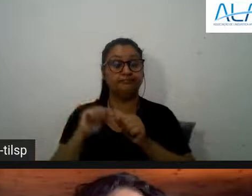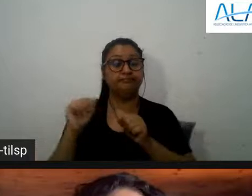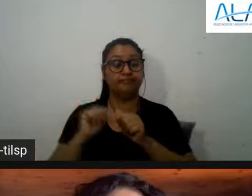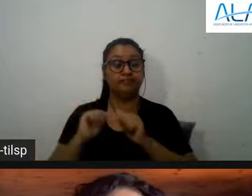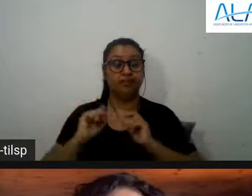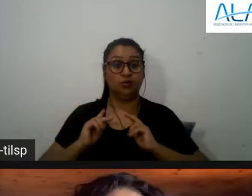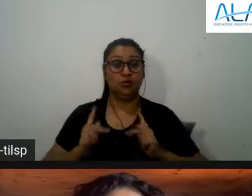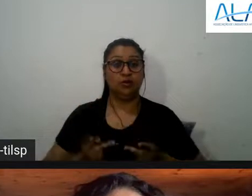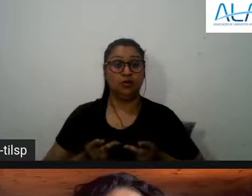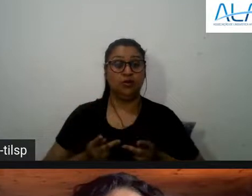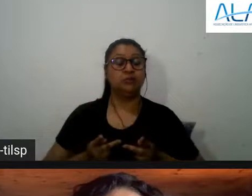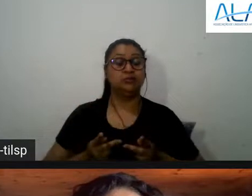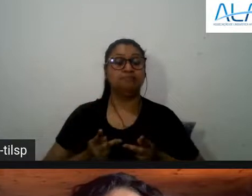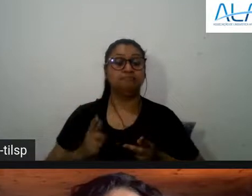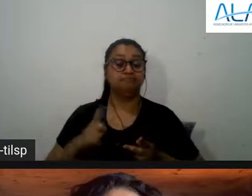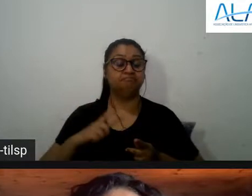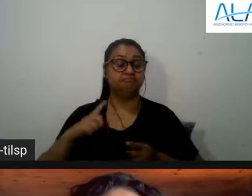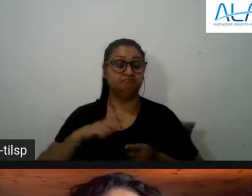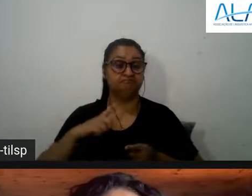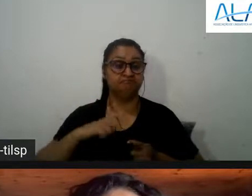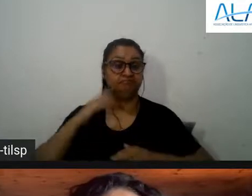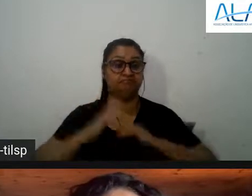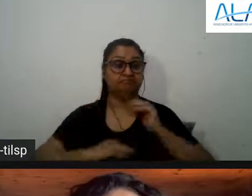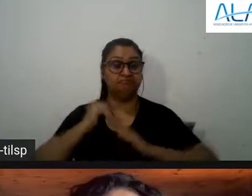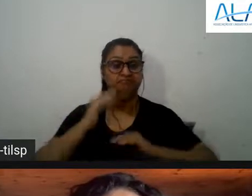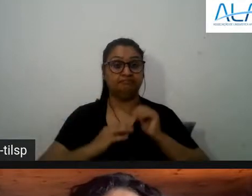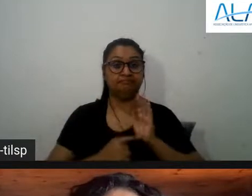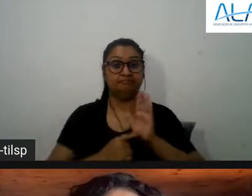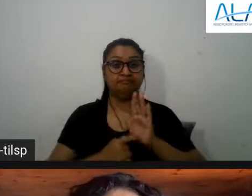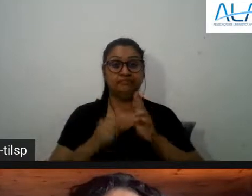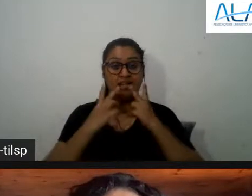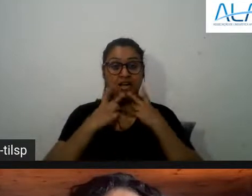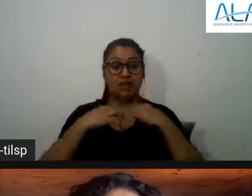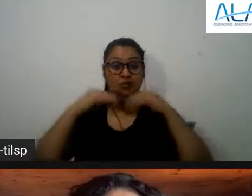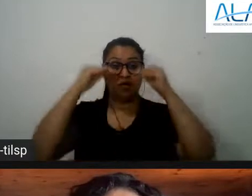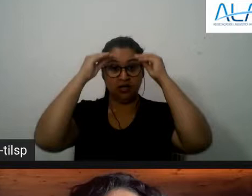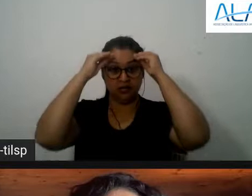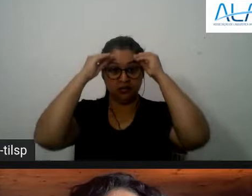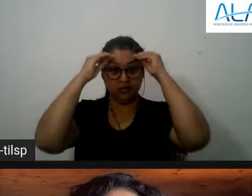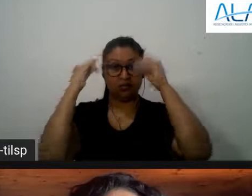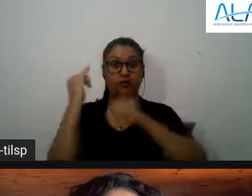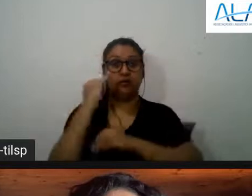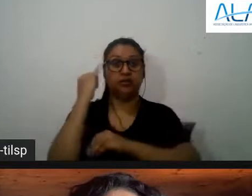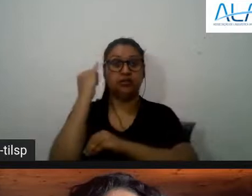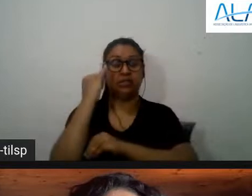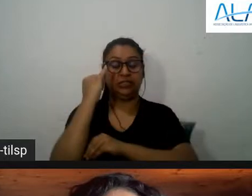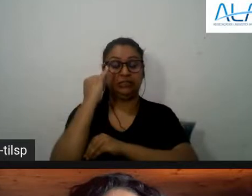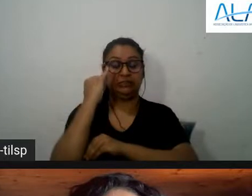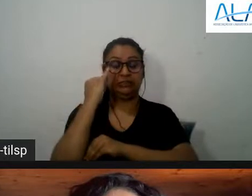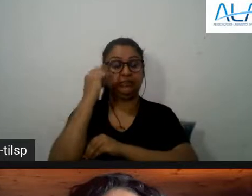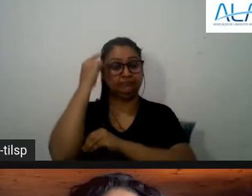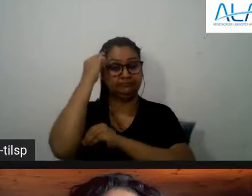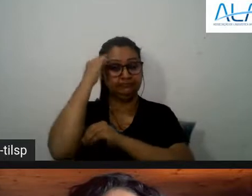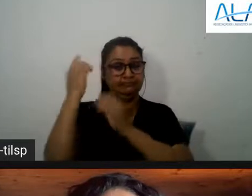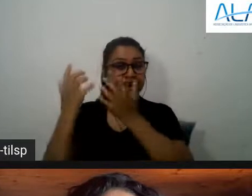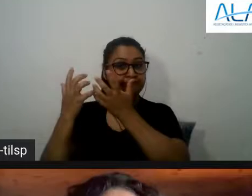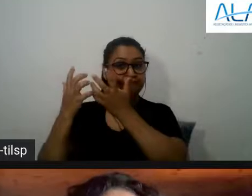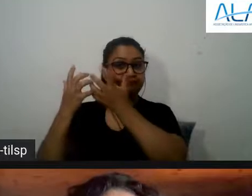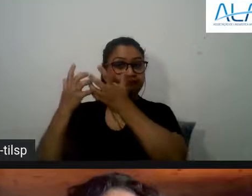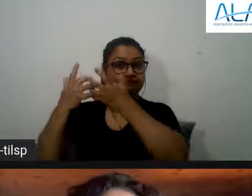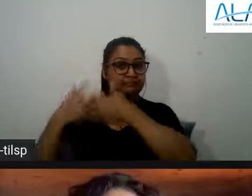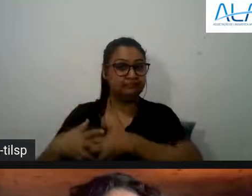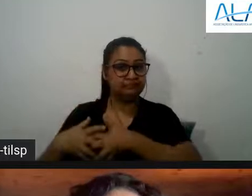humanas tem esta marca que é ser mediado pela linguagem portanto a possibilidade de pensar isto de uma forma